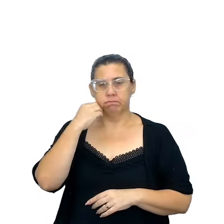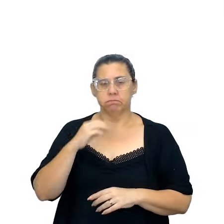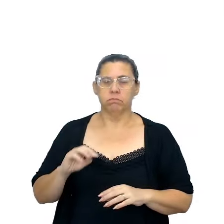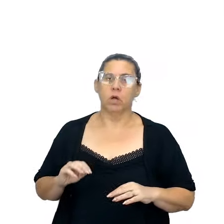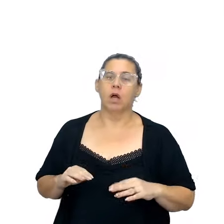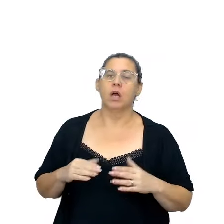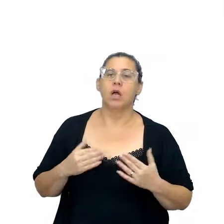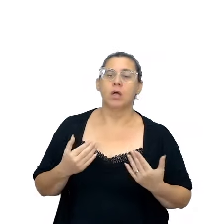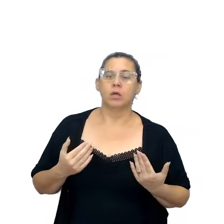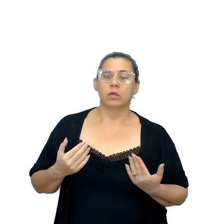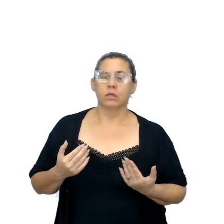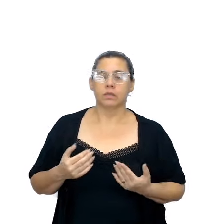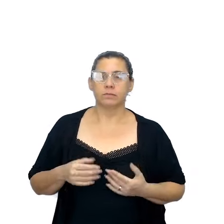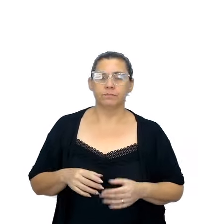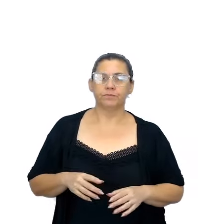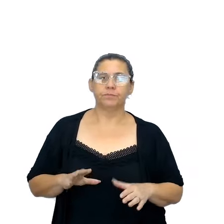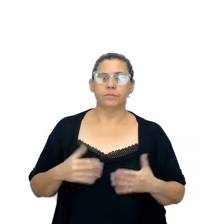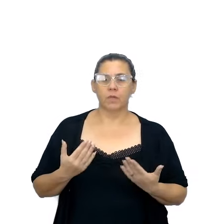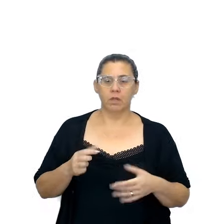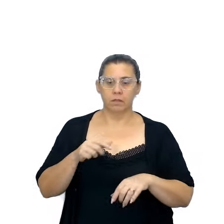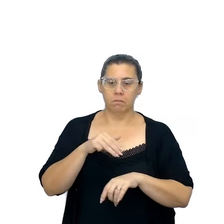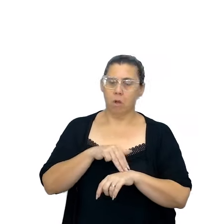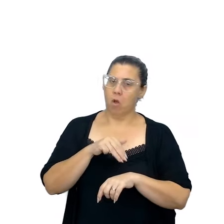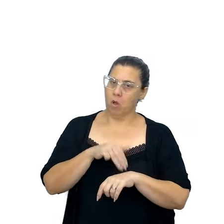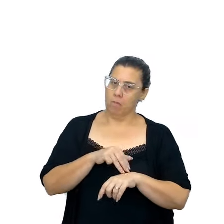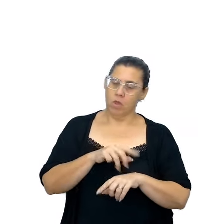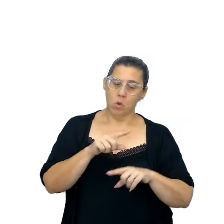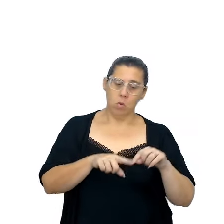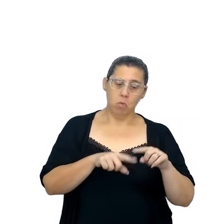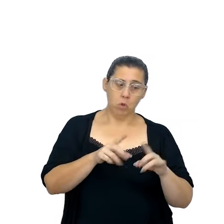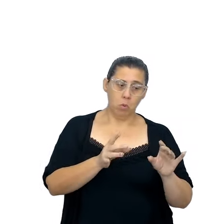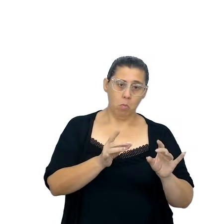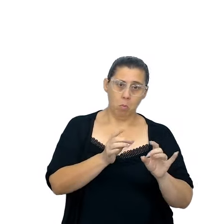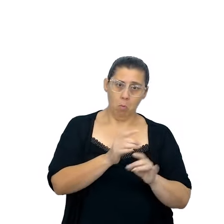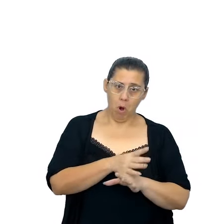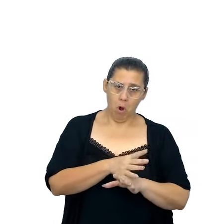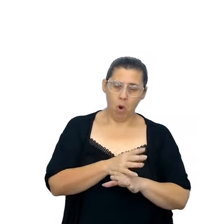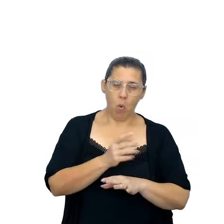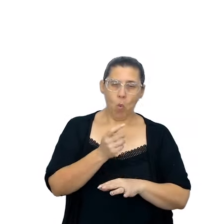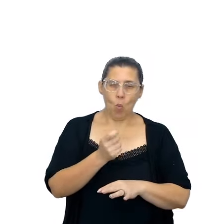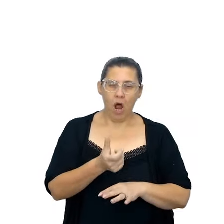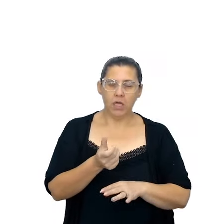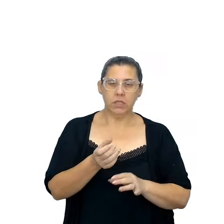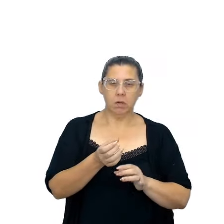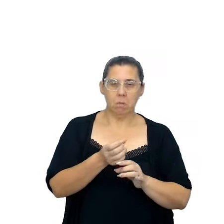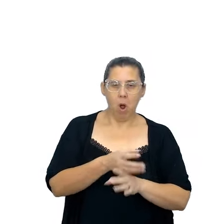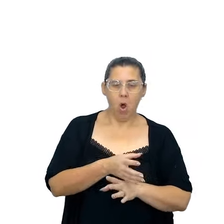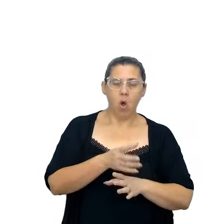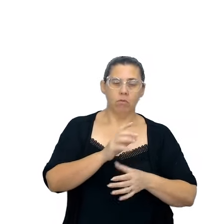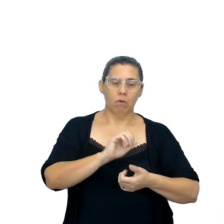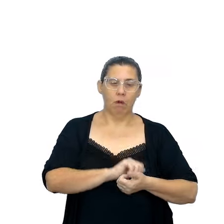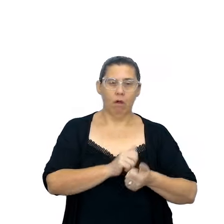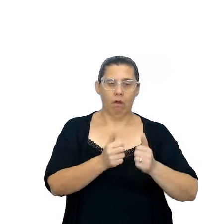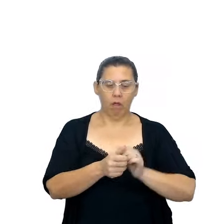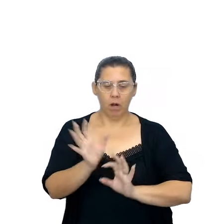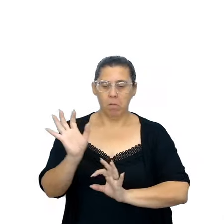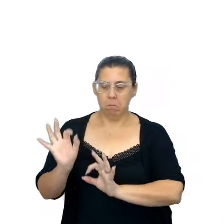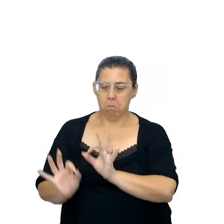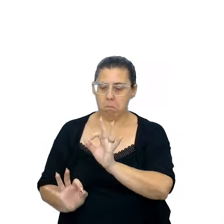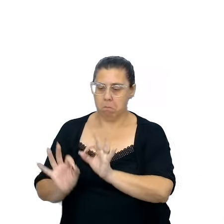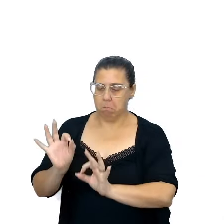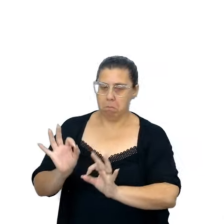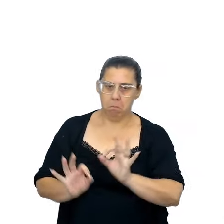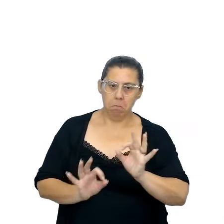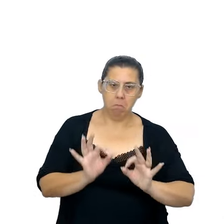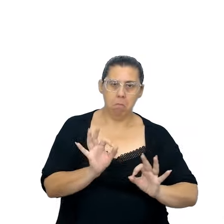prototipagem, então, esse momento que o produto final vai sendo aplicado, inicialmente se aplica às vezes na